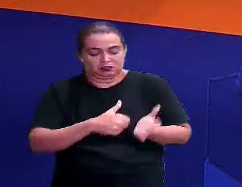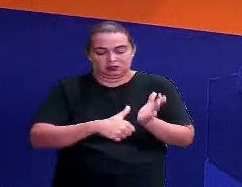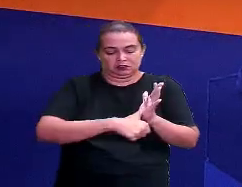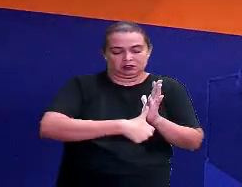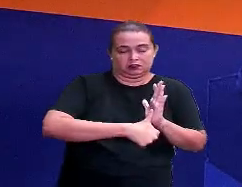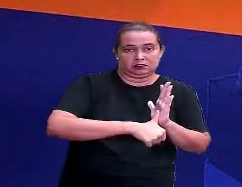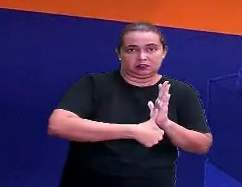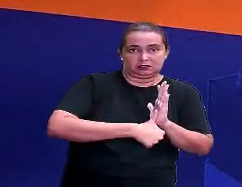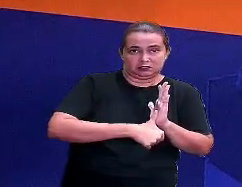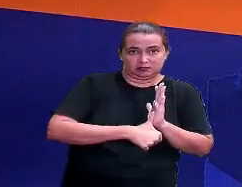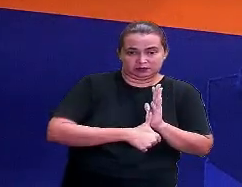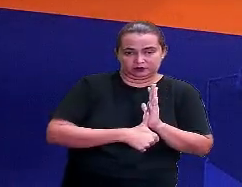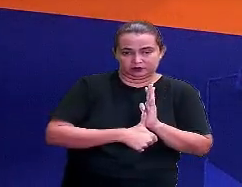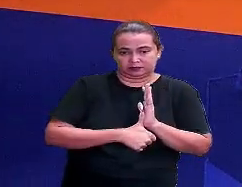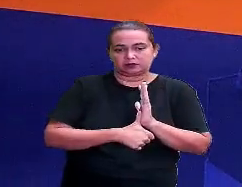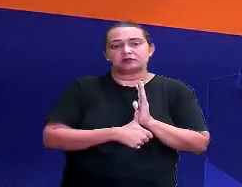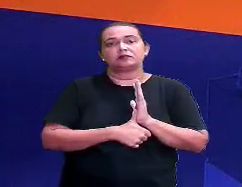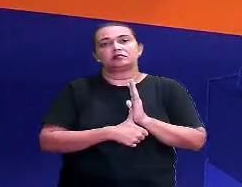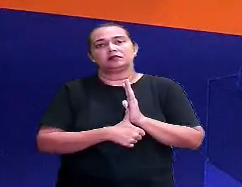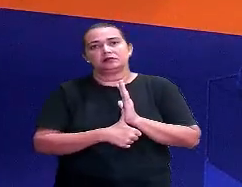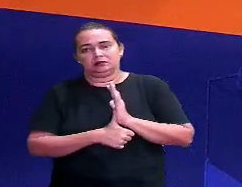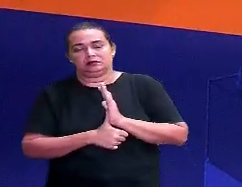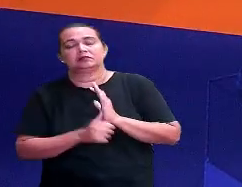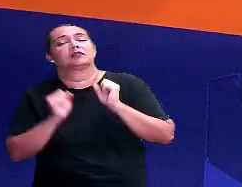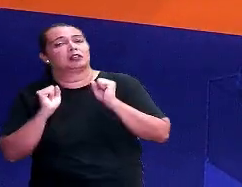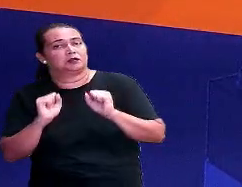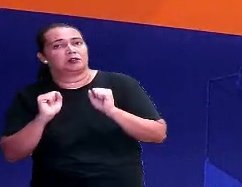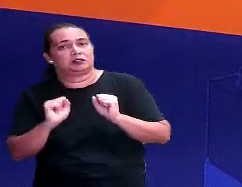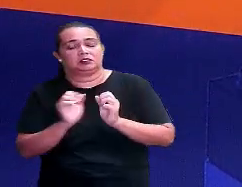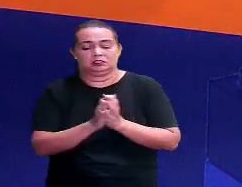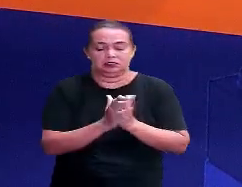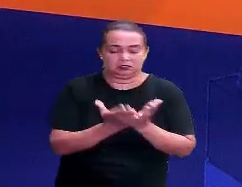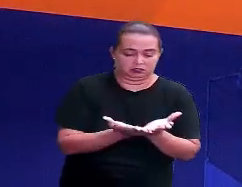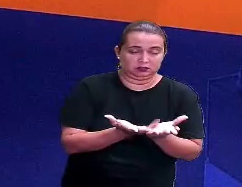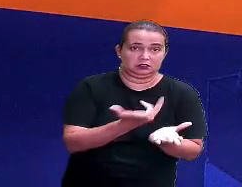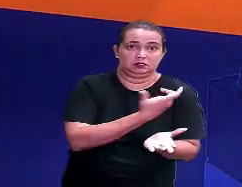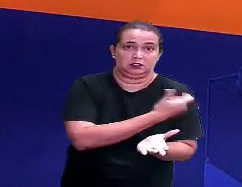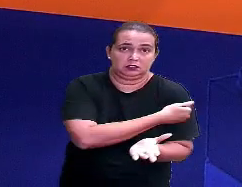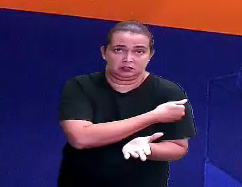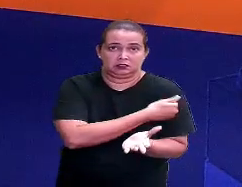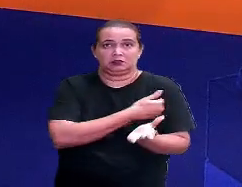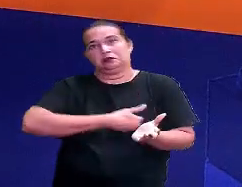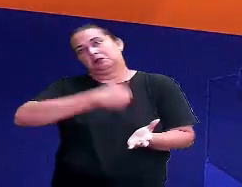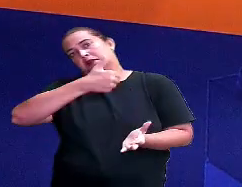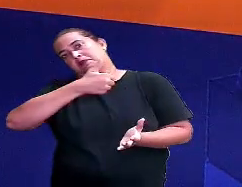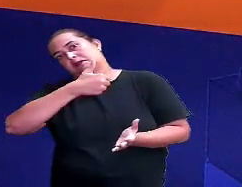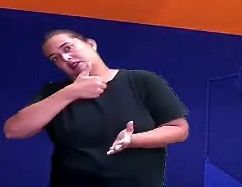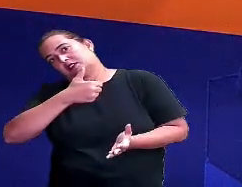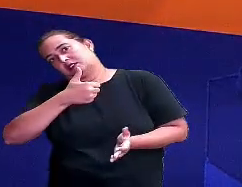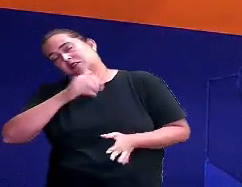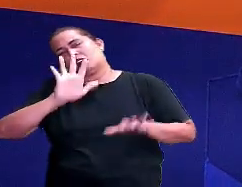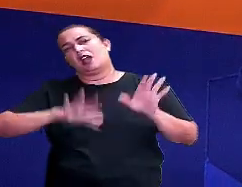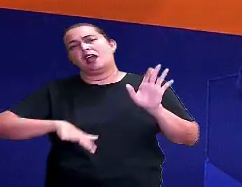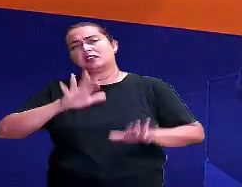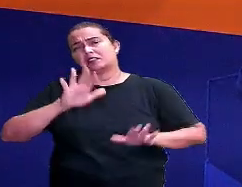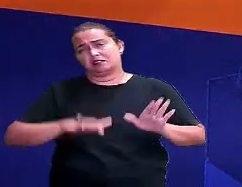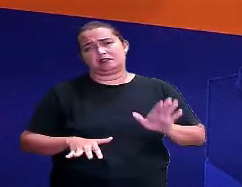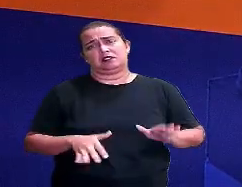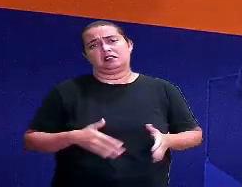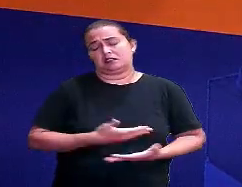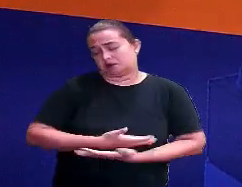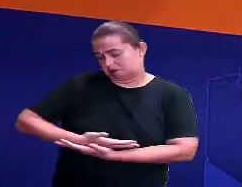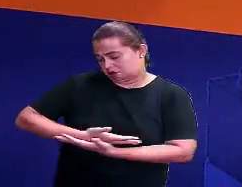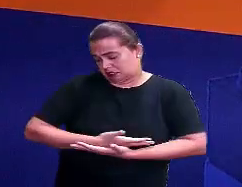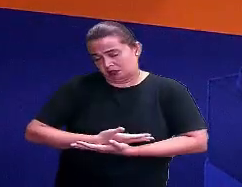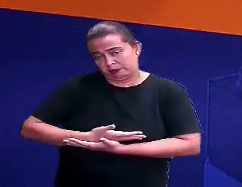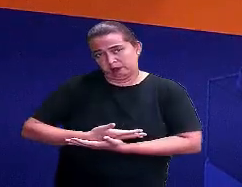A carteirinha de vacinação ainda pode vir primeiro do que a identidade. Tem gente que tira a identidade com o bebê ainda bem recém-nascido,